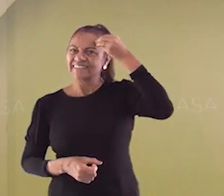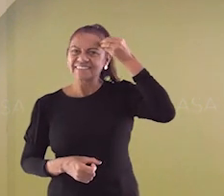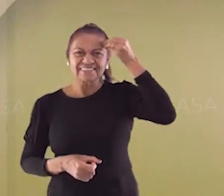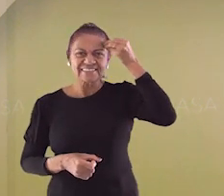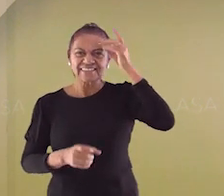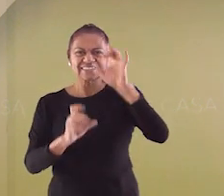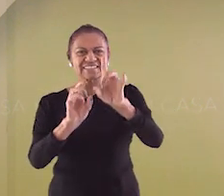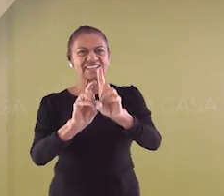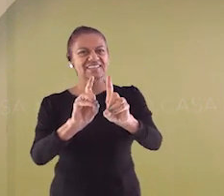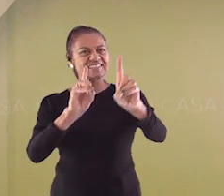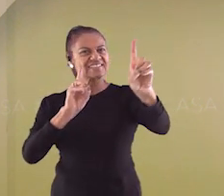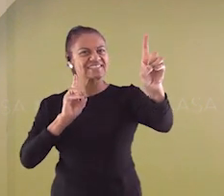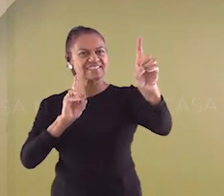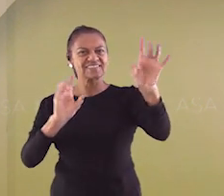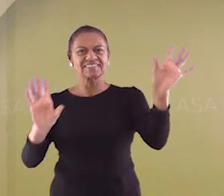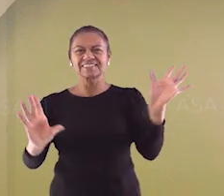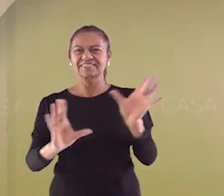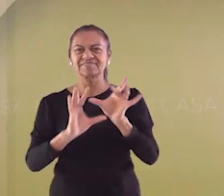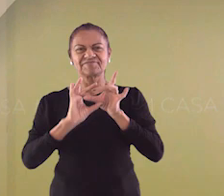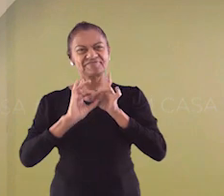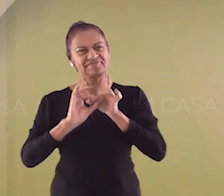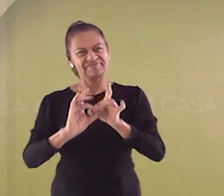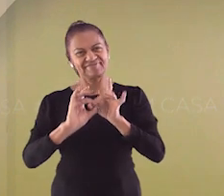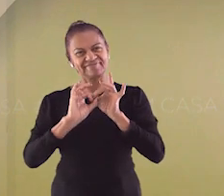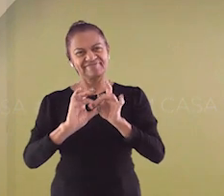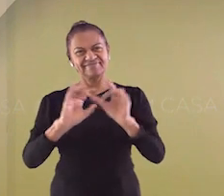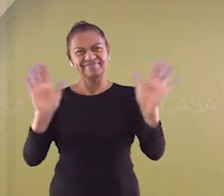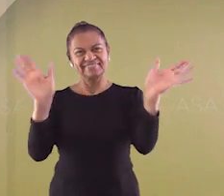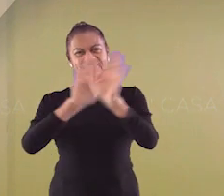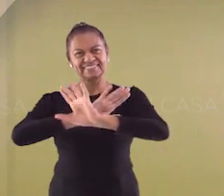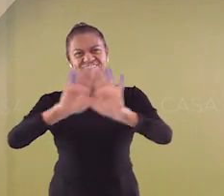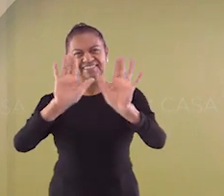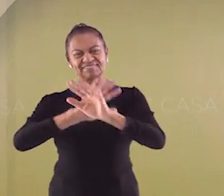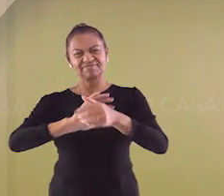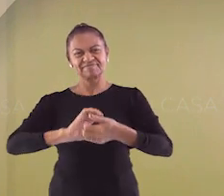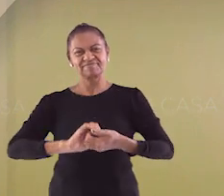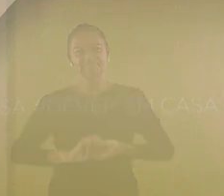não se esqueça que mesmo distantes, estamos juntos. Tchau!